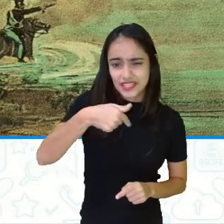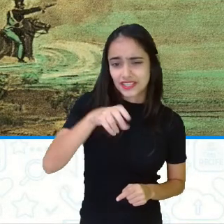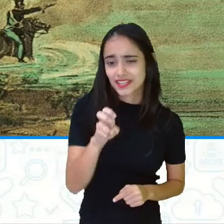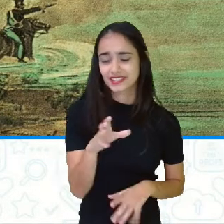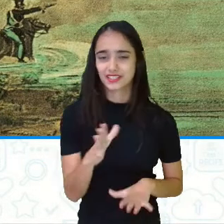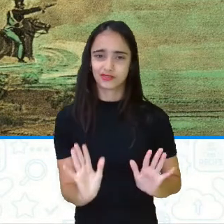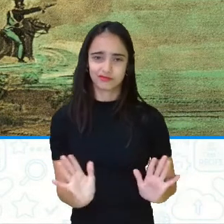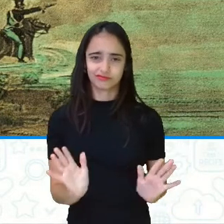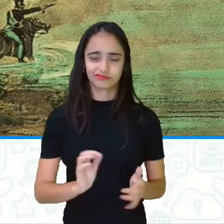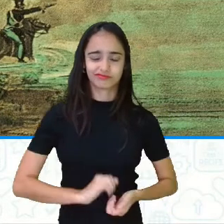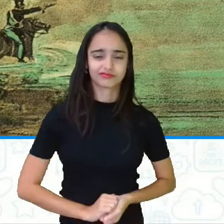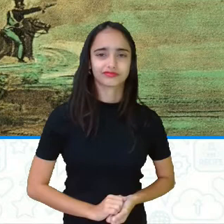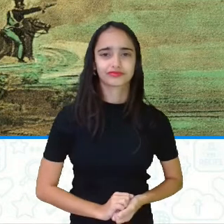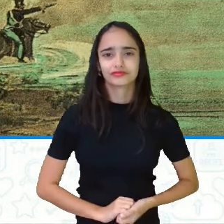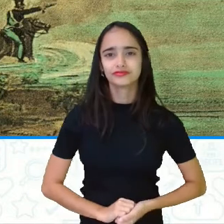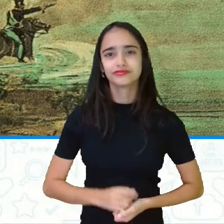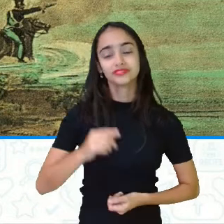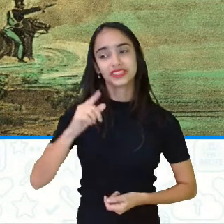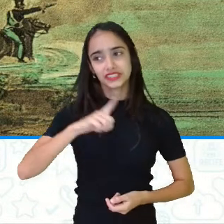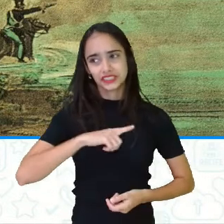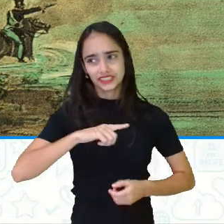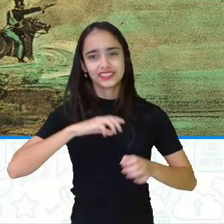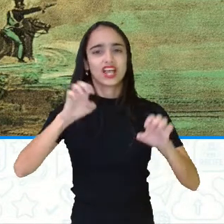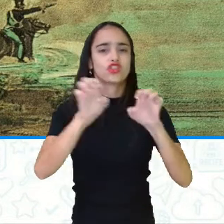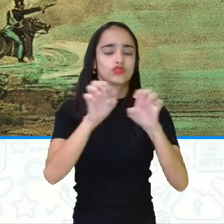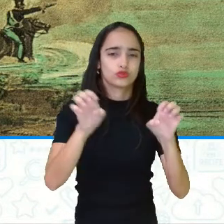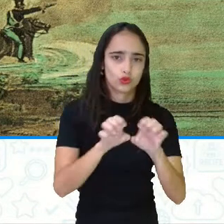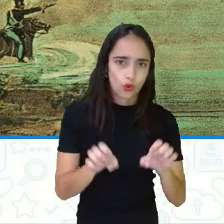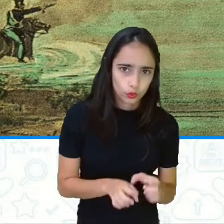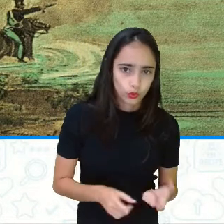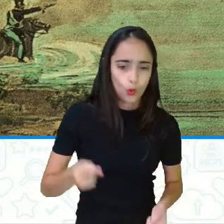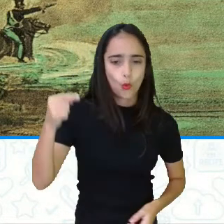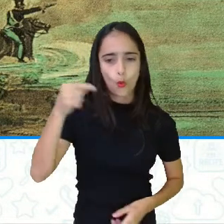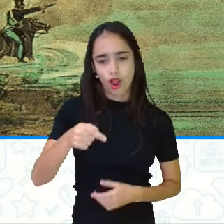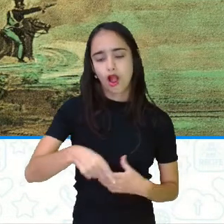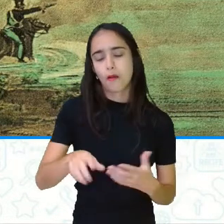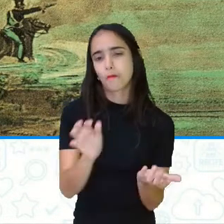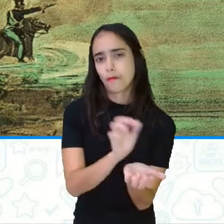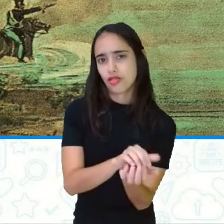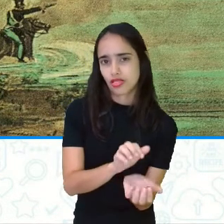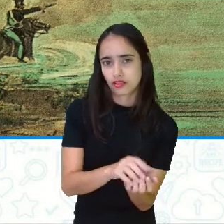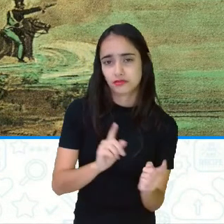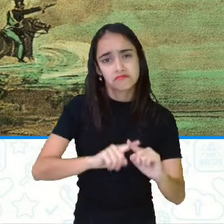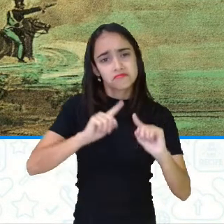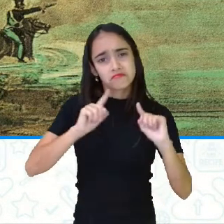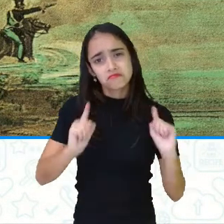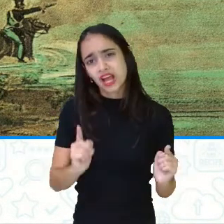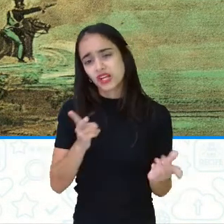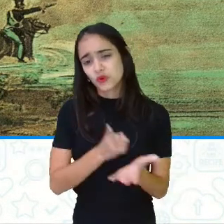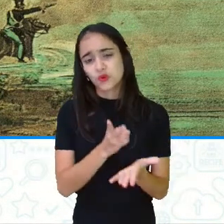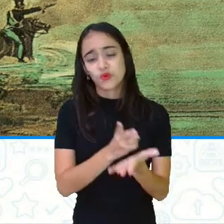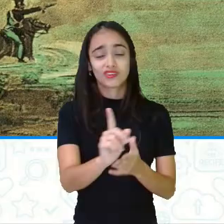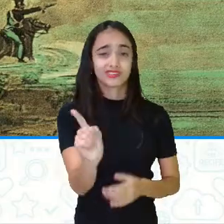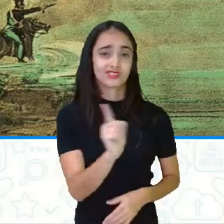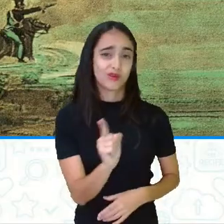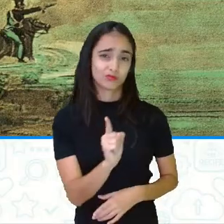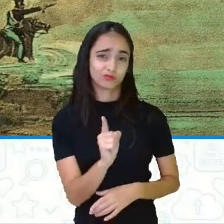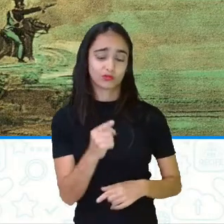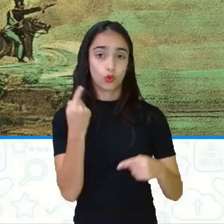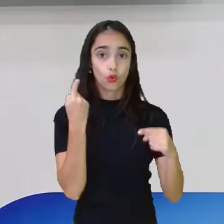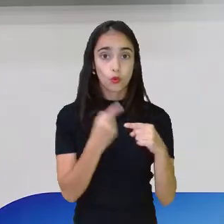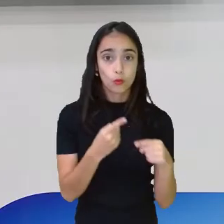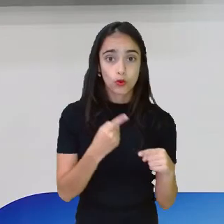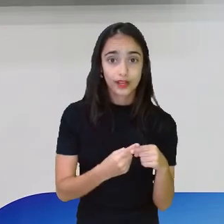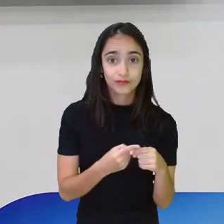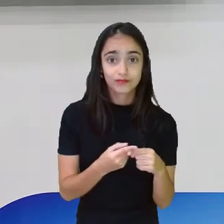uma confederação muito bem estruturada, principalmente aqui em Pernambuco, mas não resistiu por muito tempo. Por quê? Não